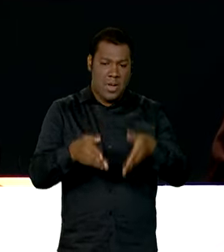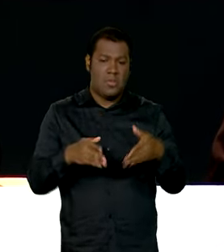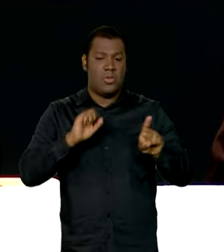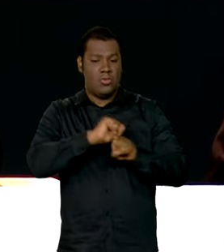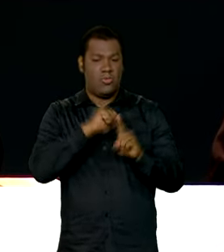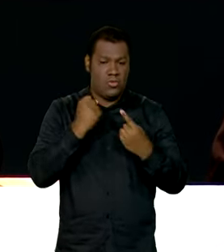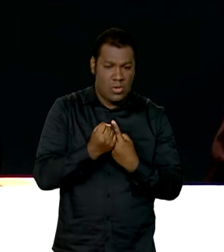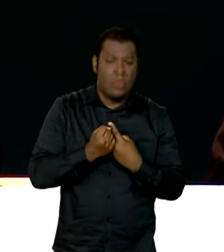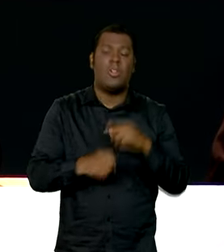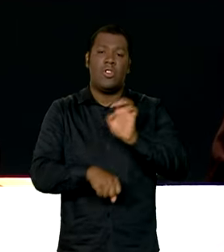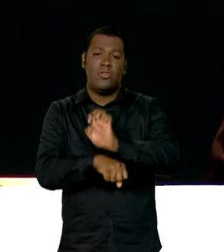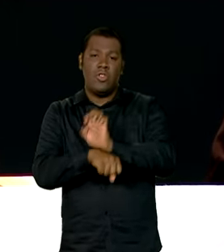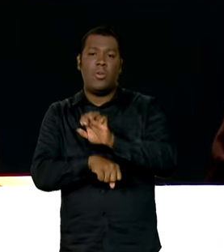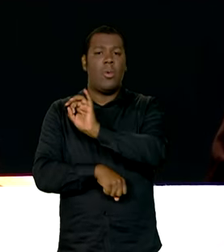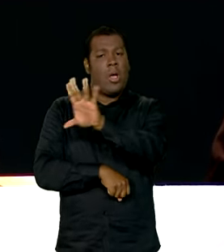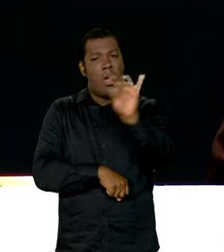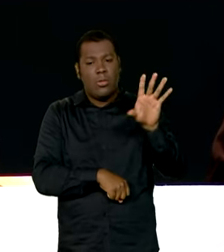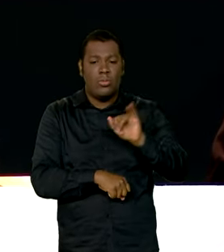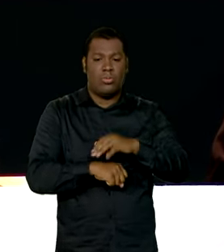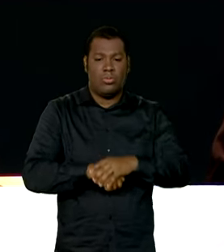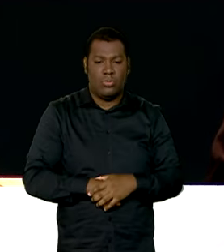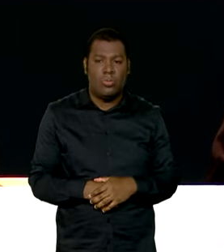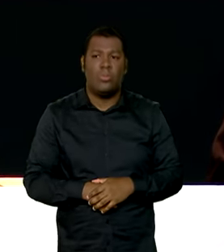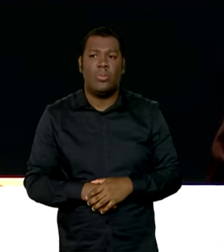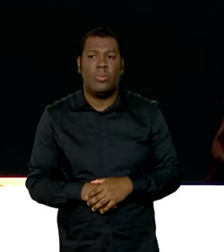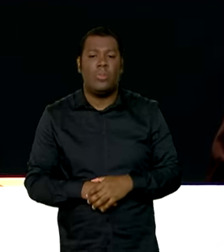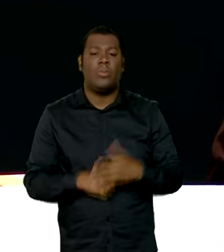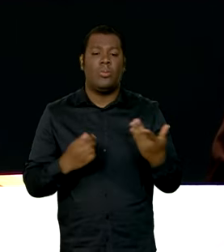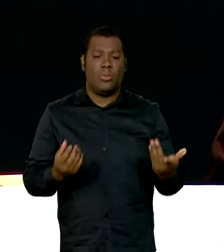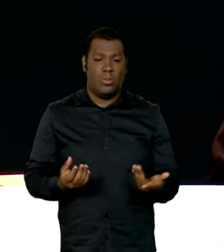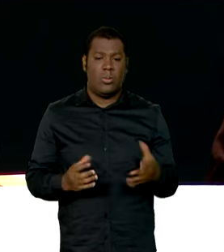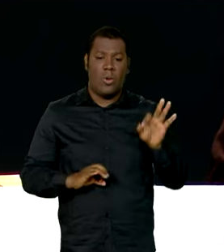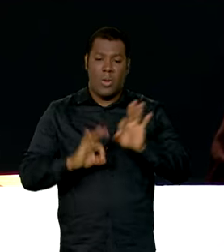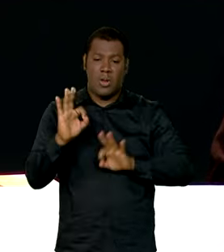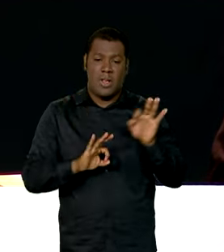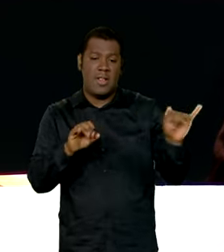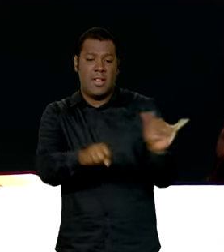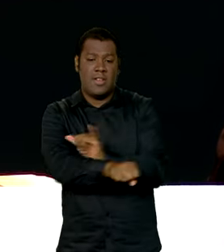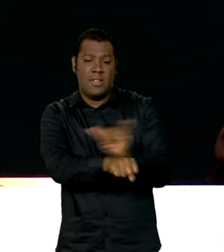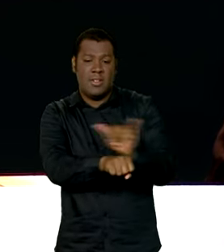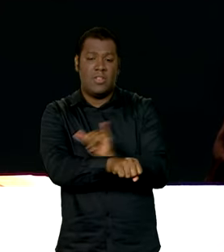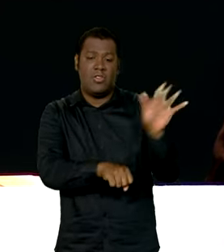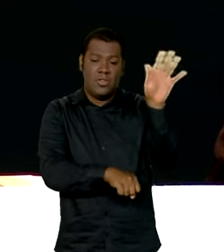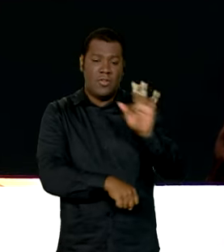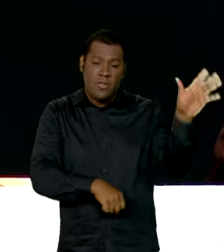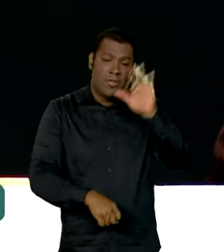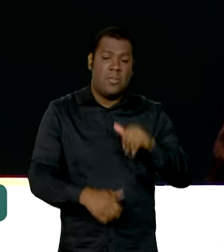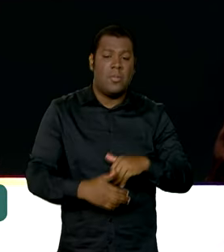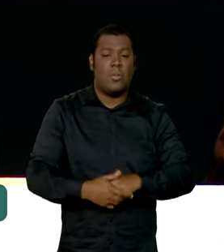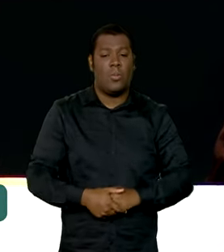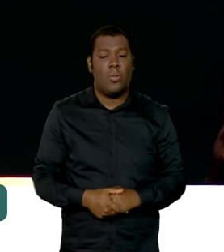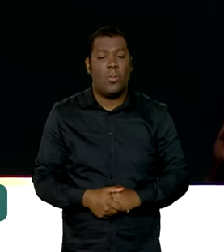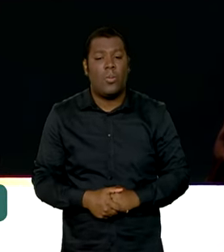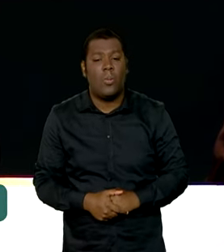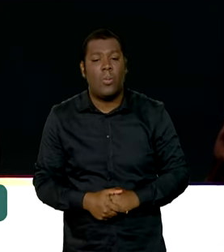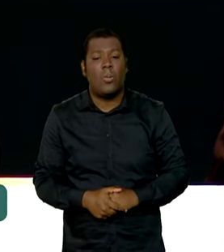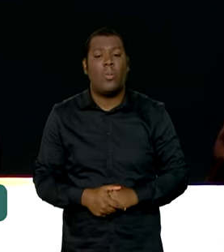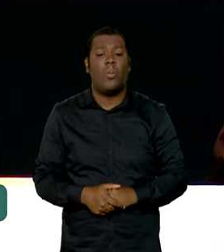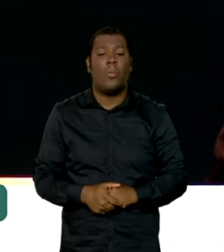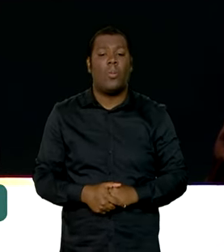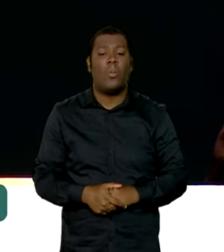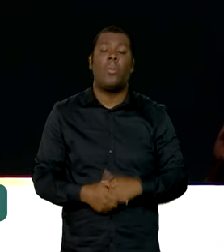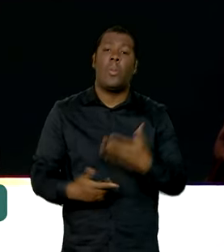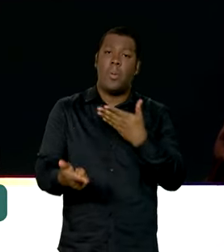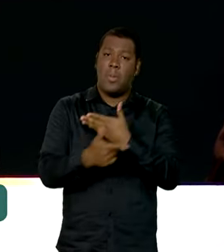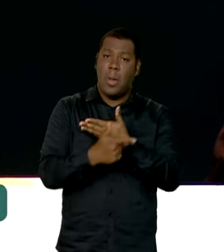Estado, então a gente quer respeitar muito esses arranjos federativos e participativos locais e esse papel